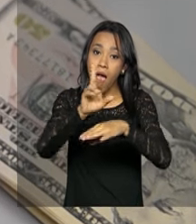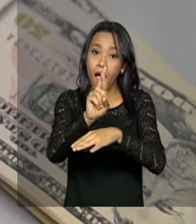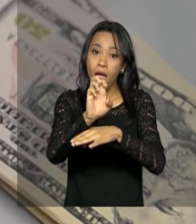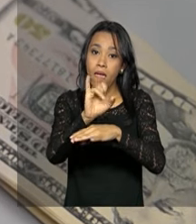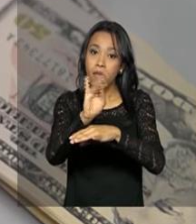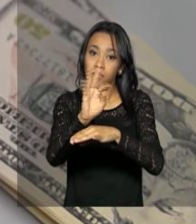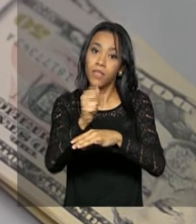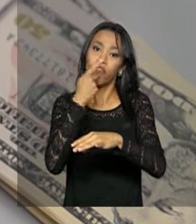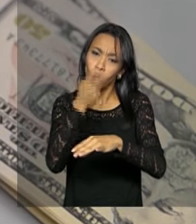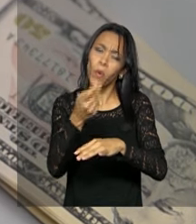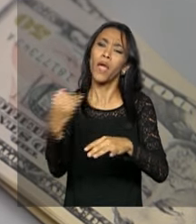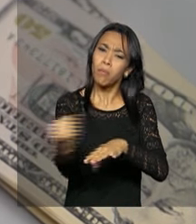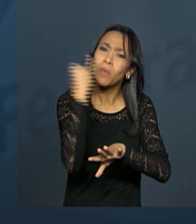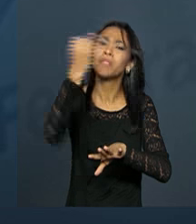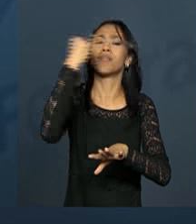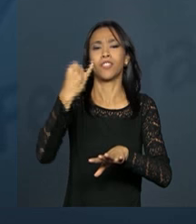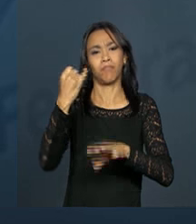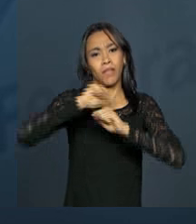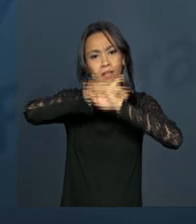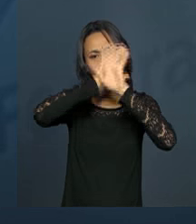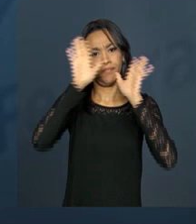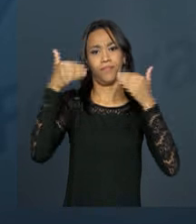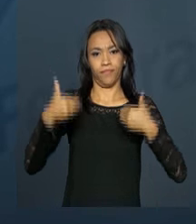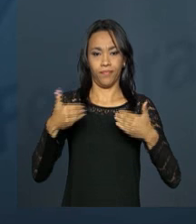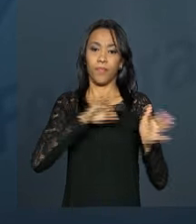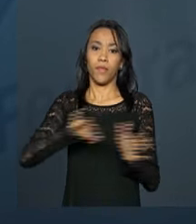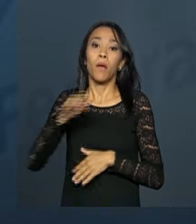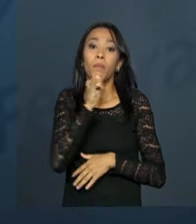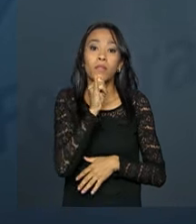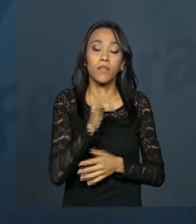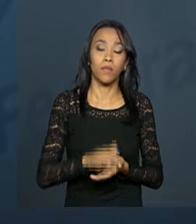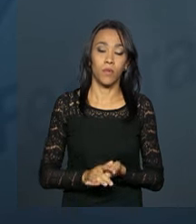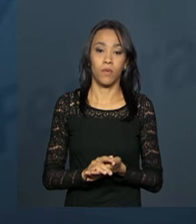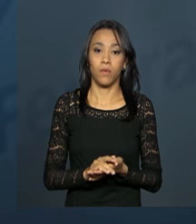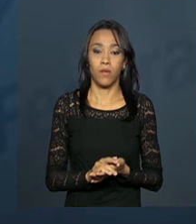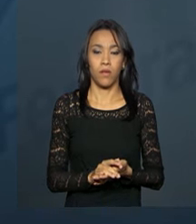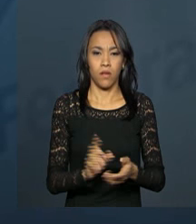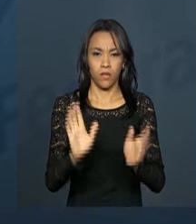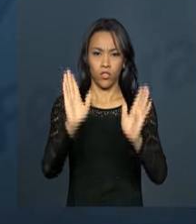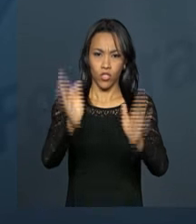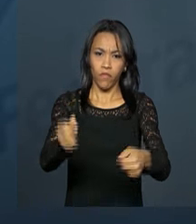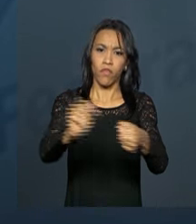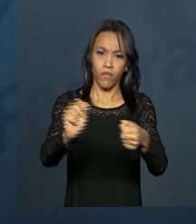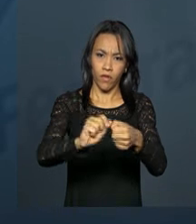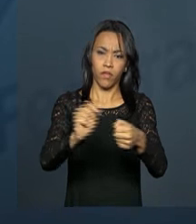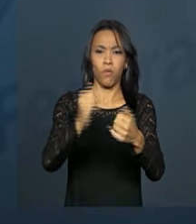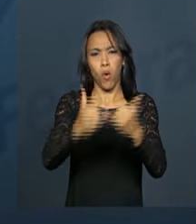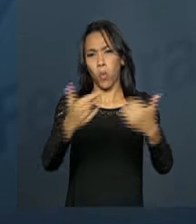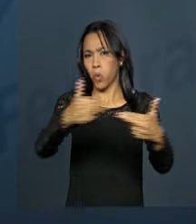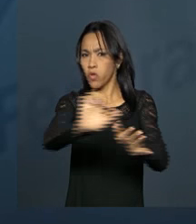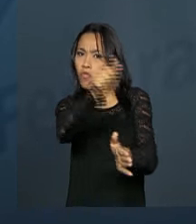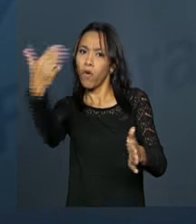contribuinte estar em dia com o fisco. Por exemplo, uma obra que foi executada no exterior e